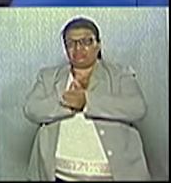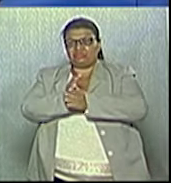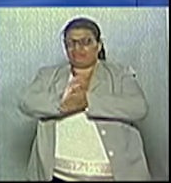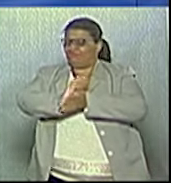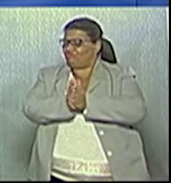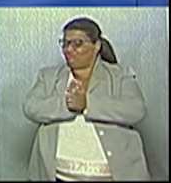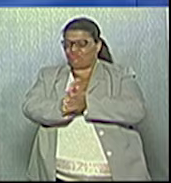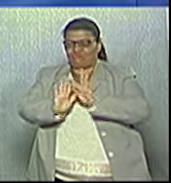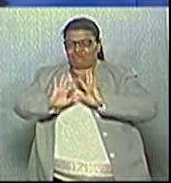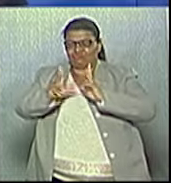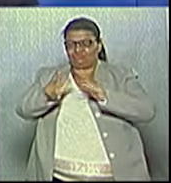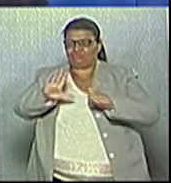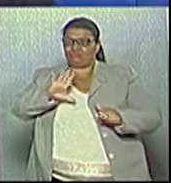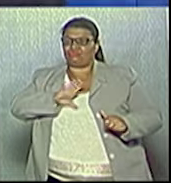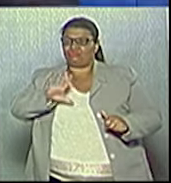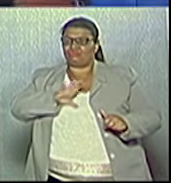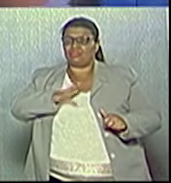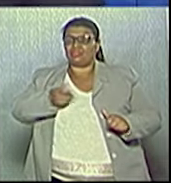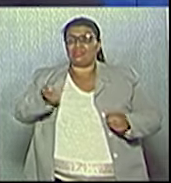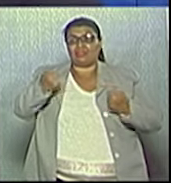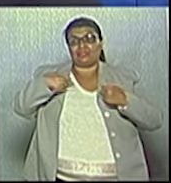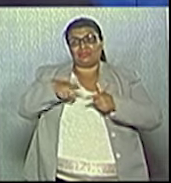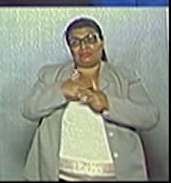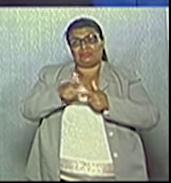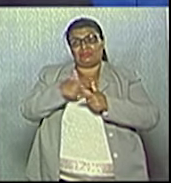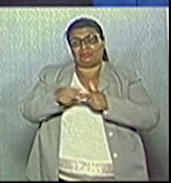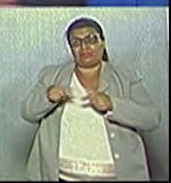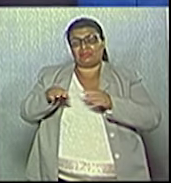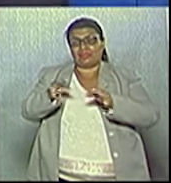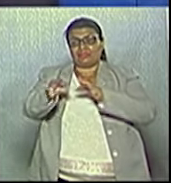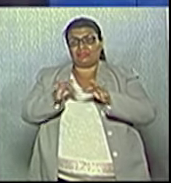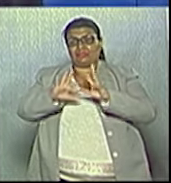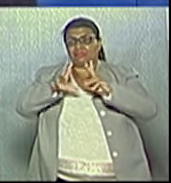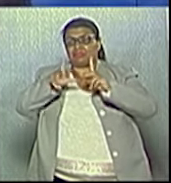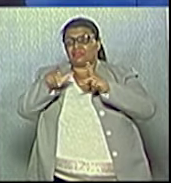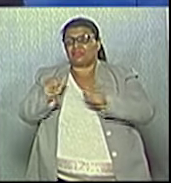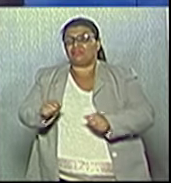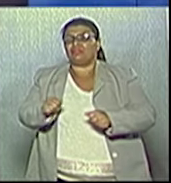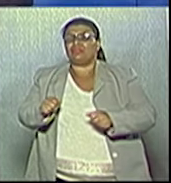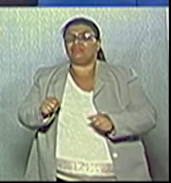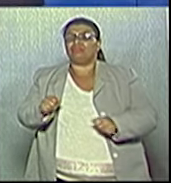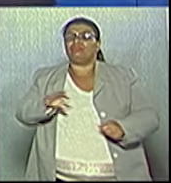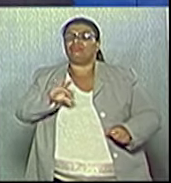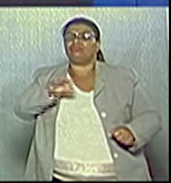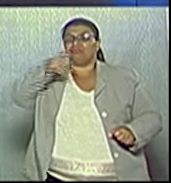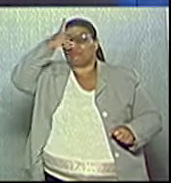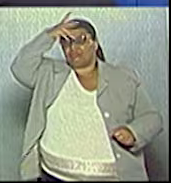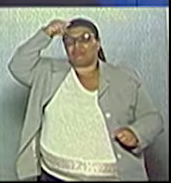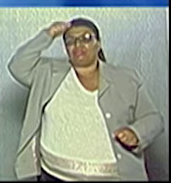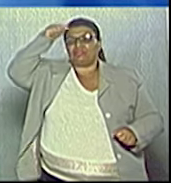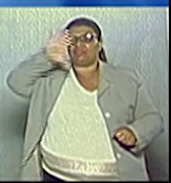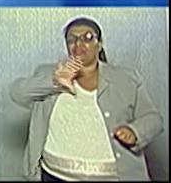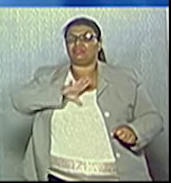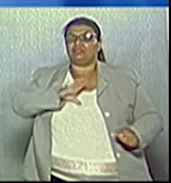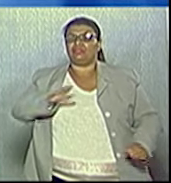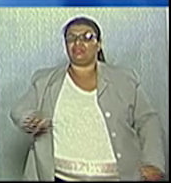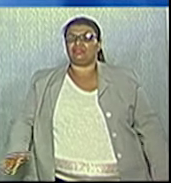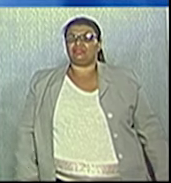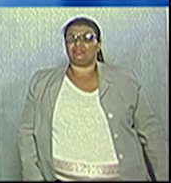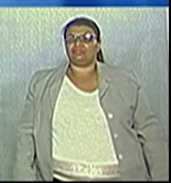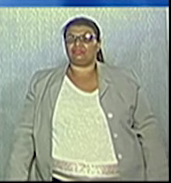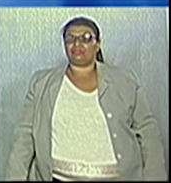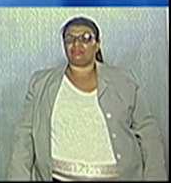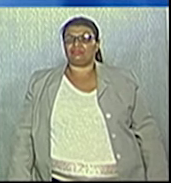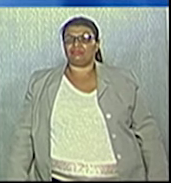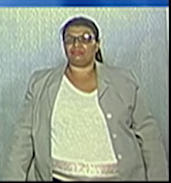destruíram a cidade. E deixaram para nós um grande desafio quando nós se elegemos prefeito dessa cidade. Tempo esgotado. 30